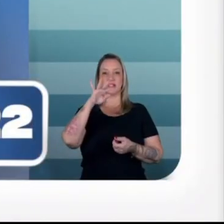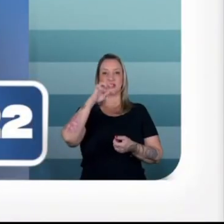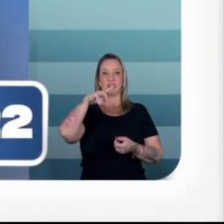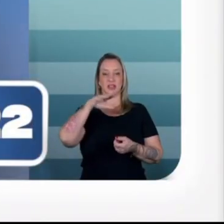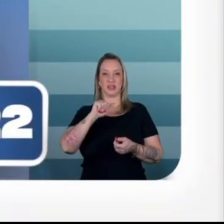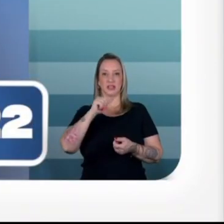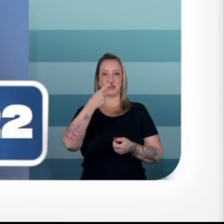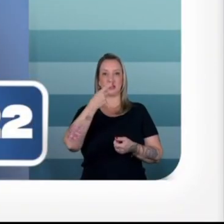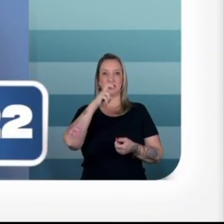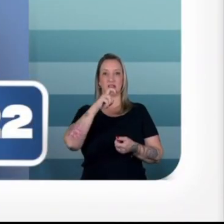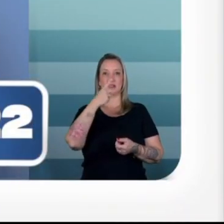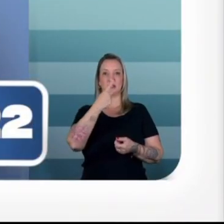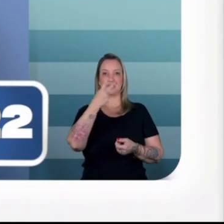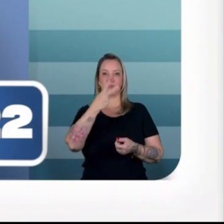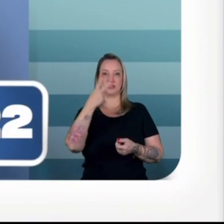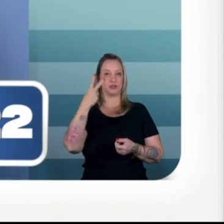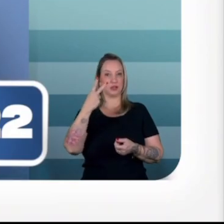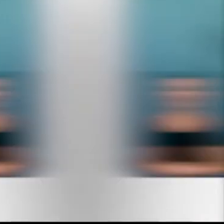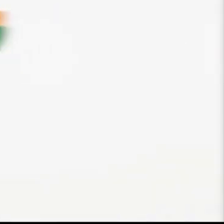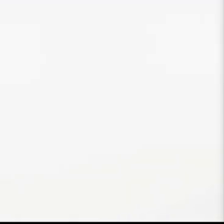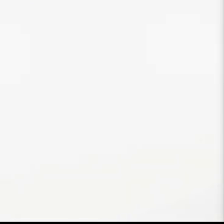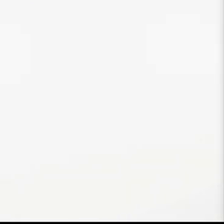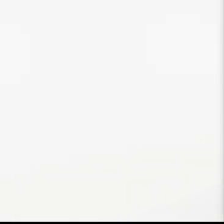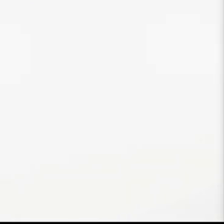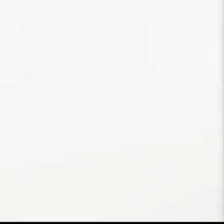Cristiane Pinheiro, 15, 122.